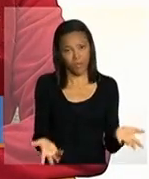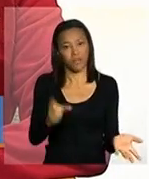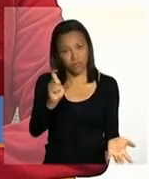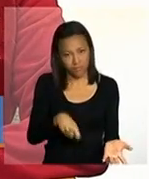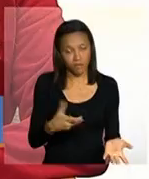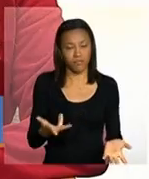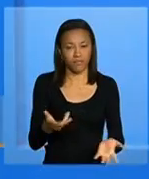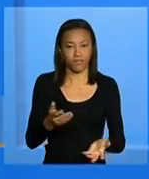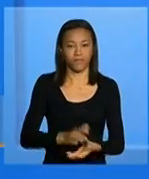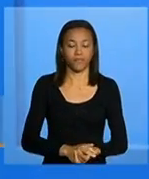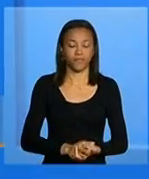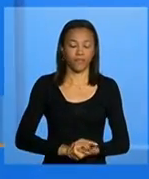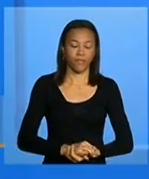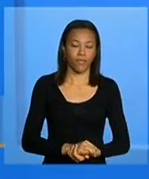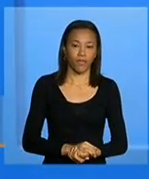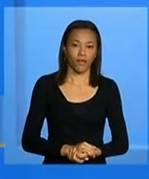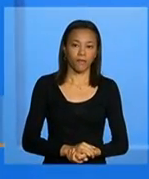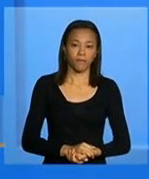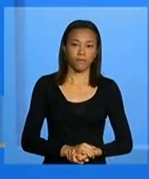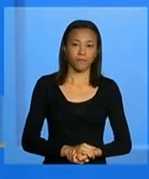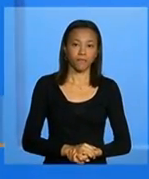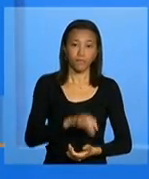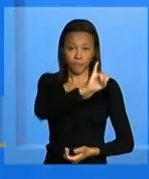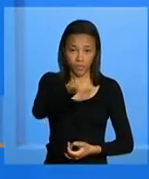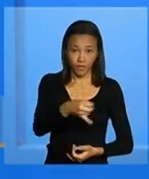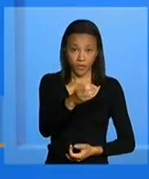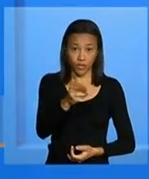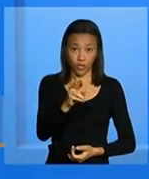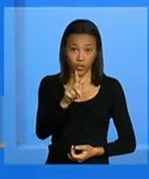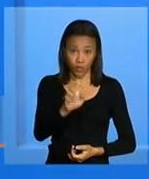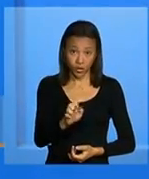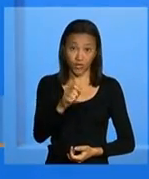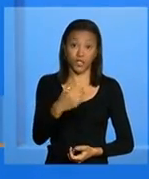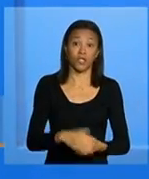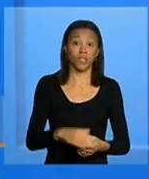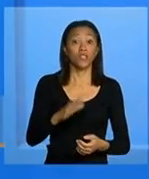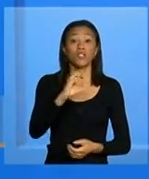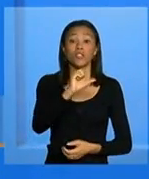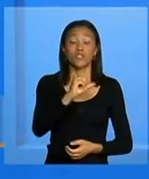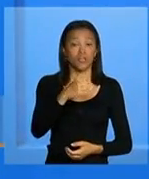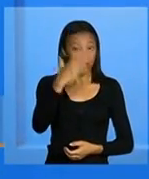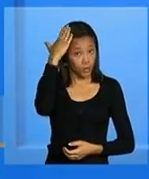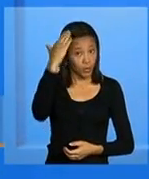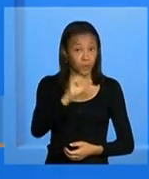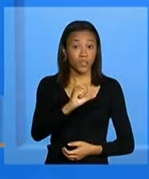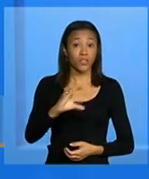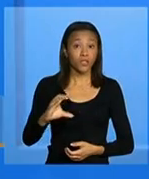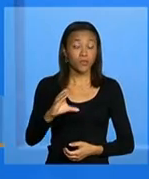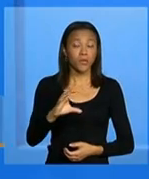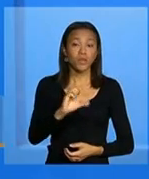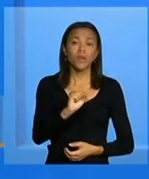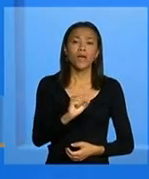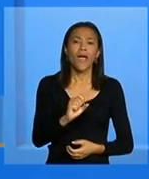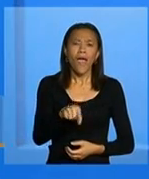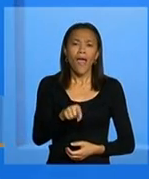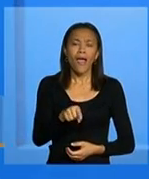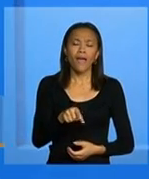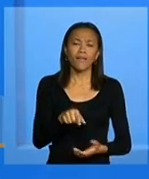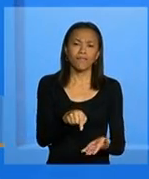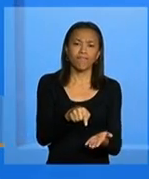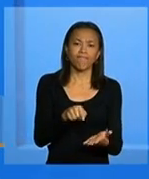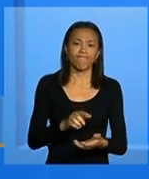cancelado o Jorge Veloso de Curitiba ele diz assim ele é da Fundação